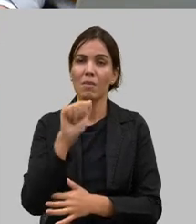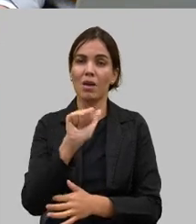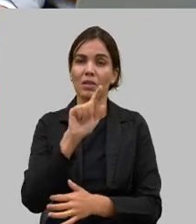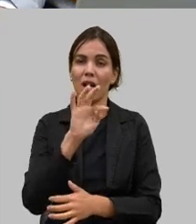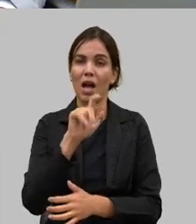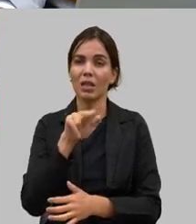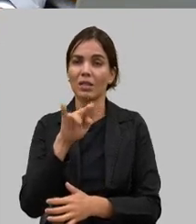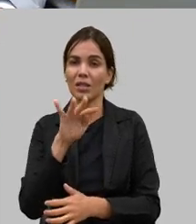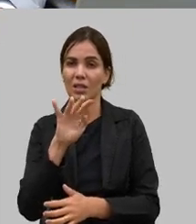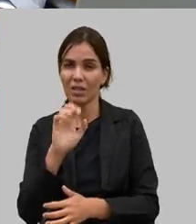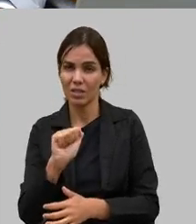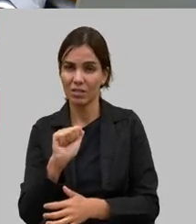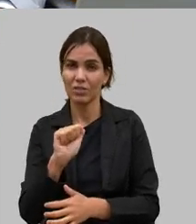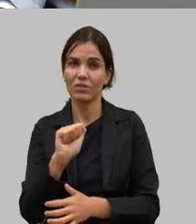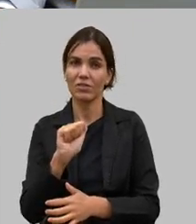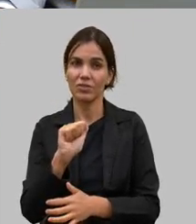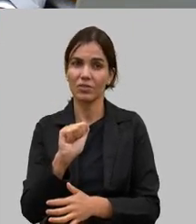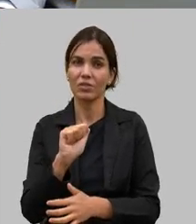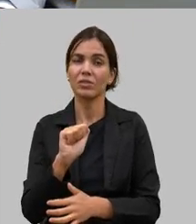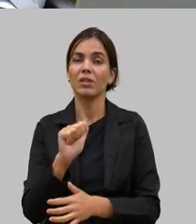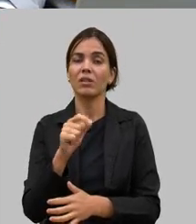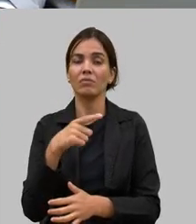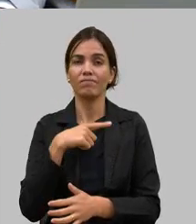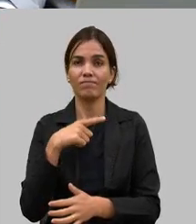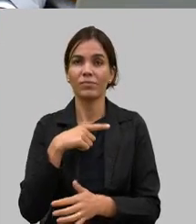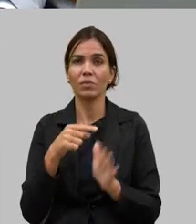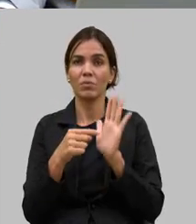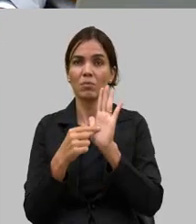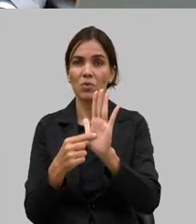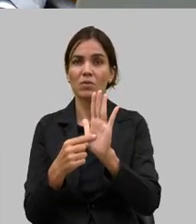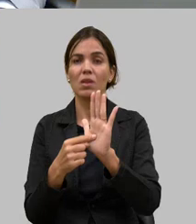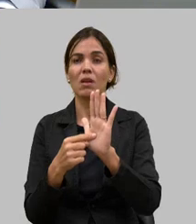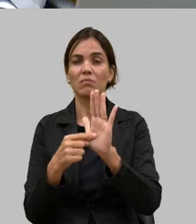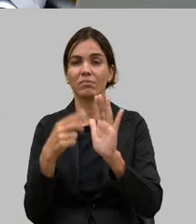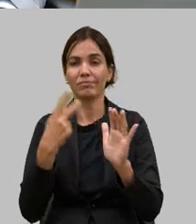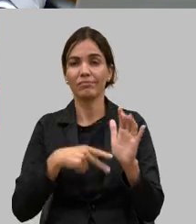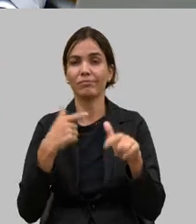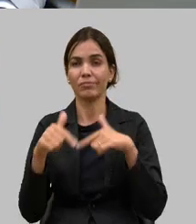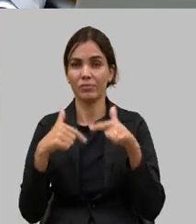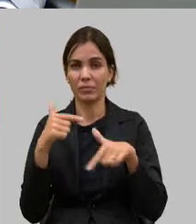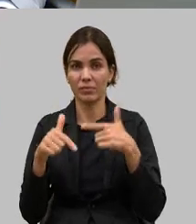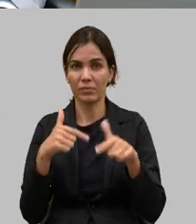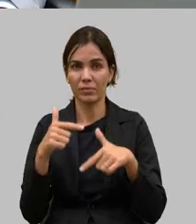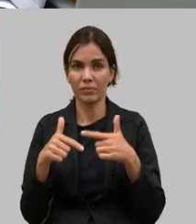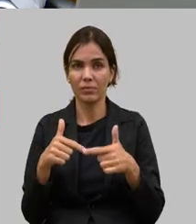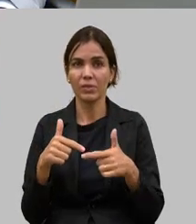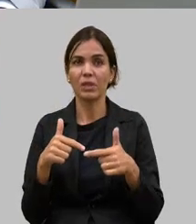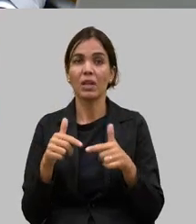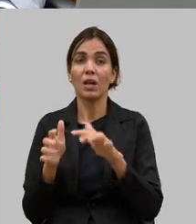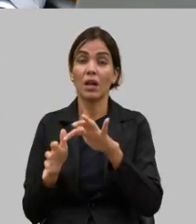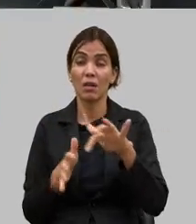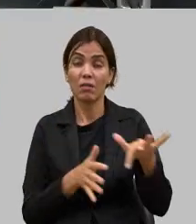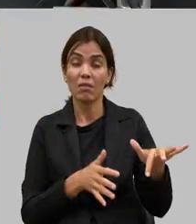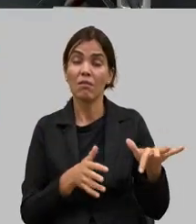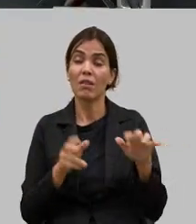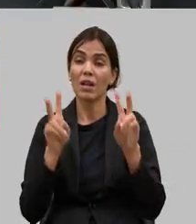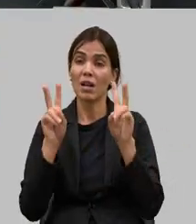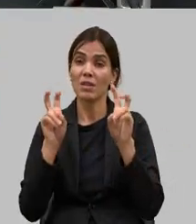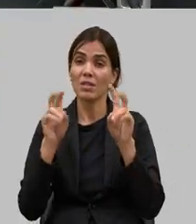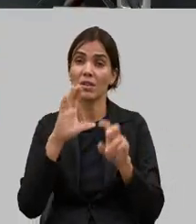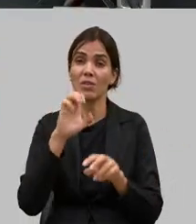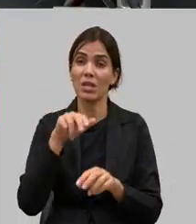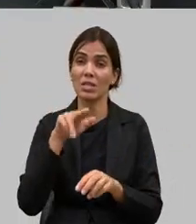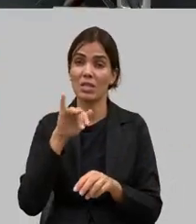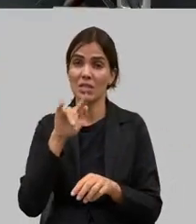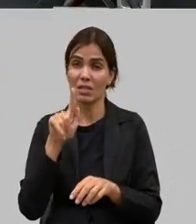a COP juntos para poder mostrar o trabalho nosso então eu vejo que isso aí caminha muito bem a questão da CEMIG é uma questão mais complexa